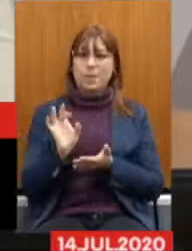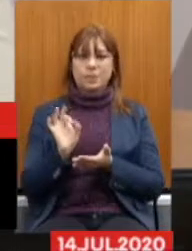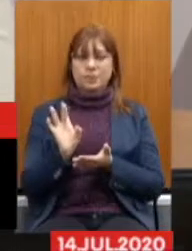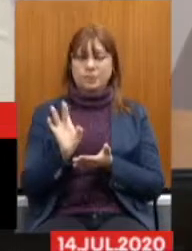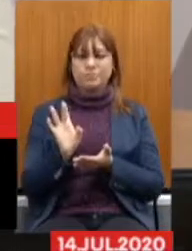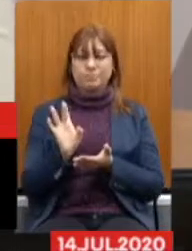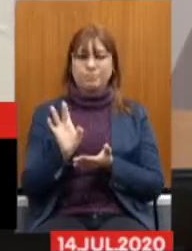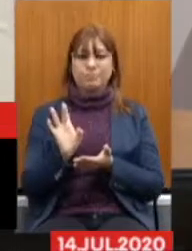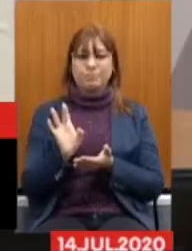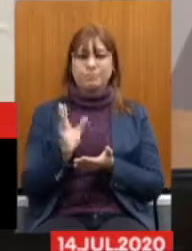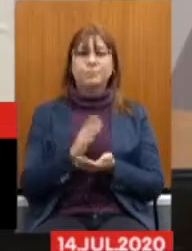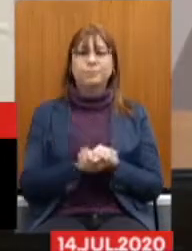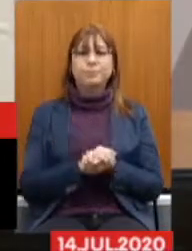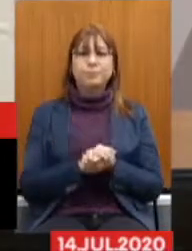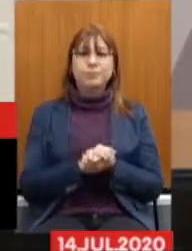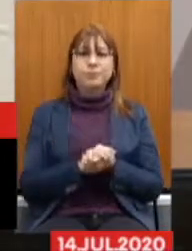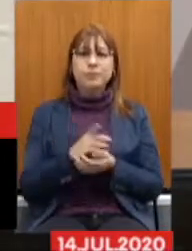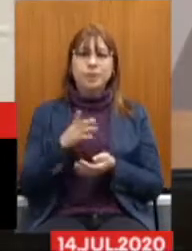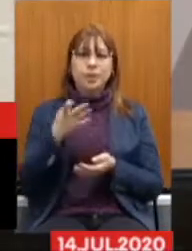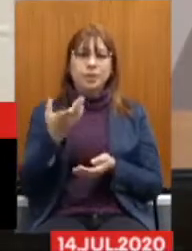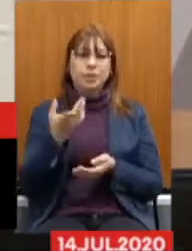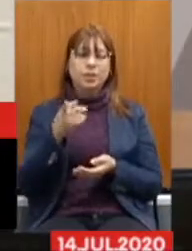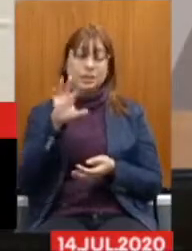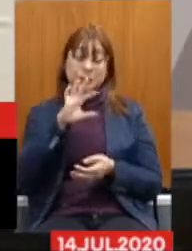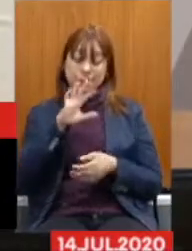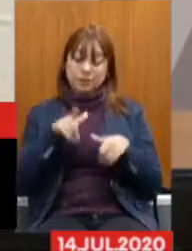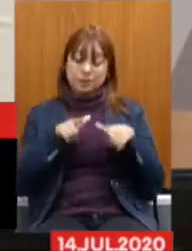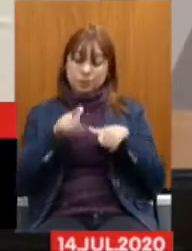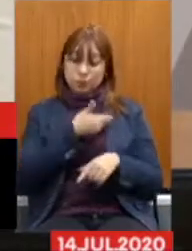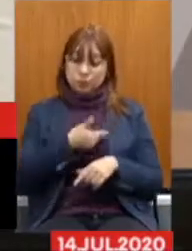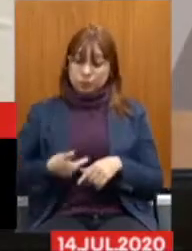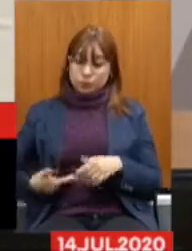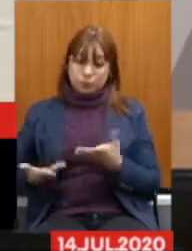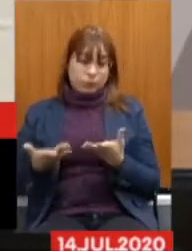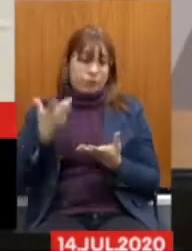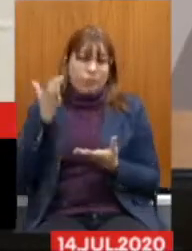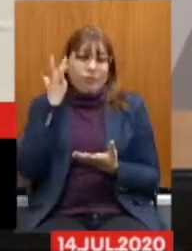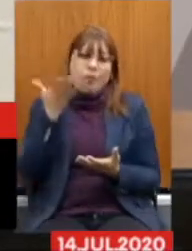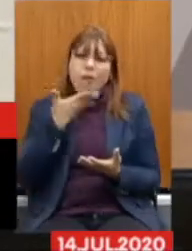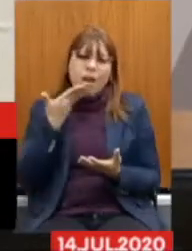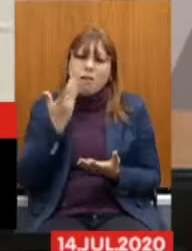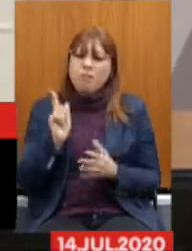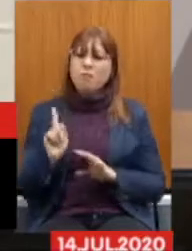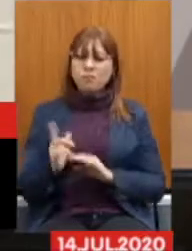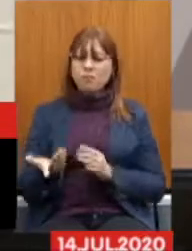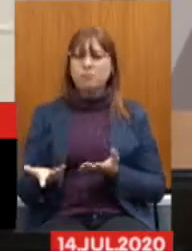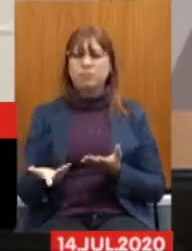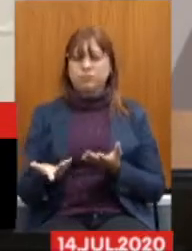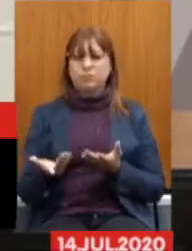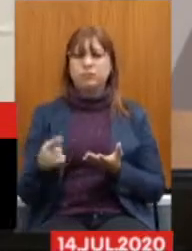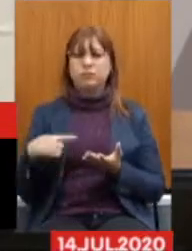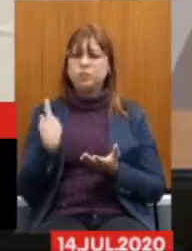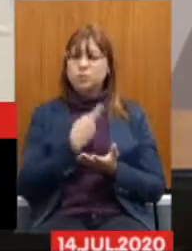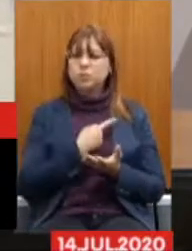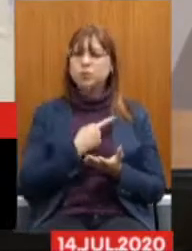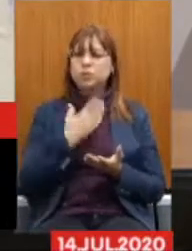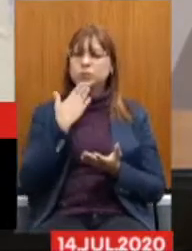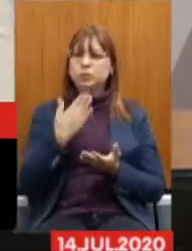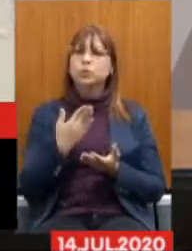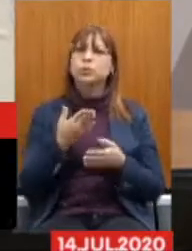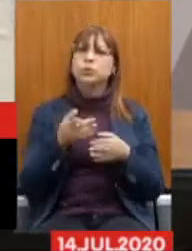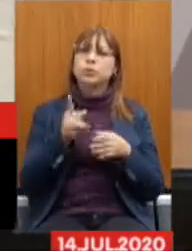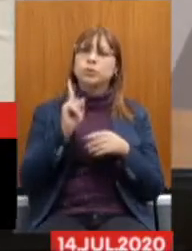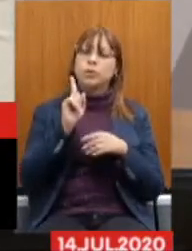vocação Não é Mamata A gente propõe Que aumente Então Que mantenha Os 11%